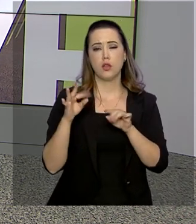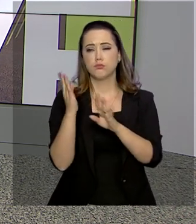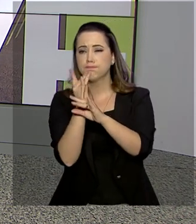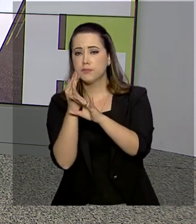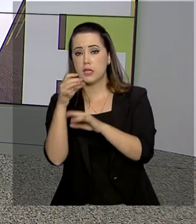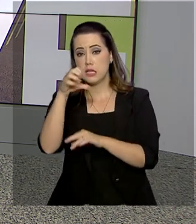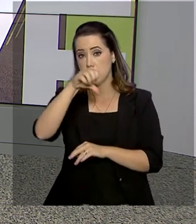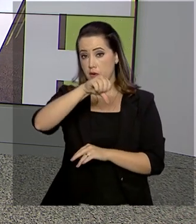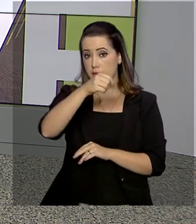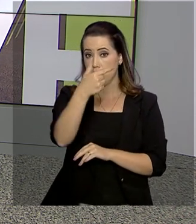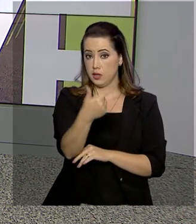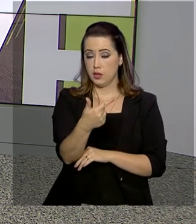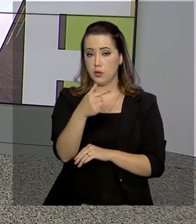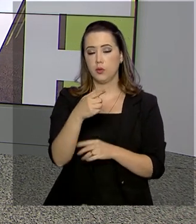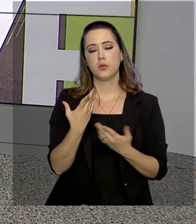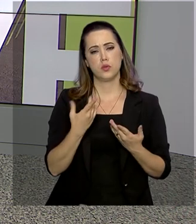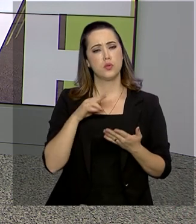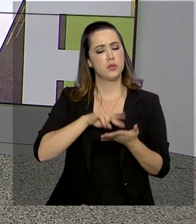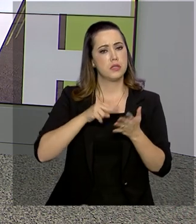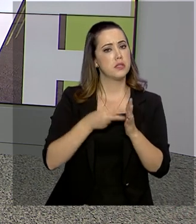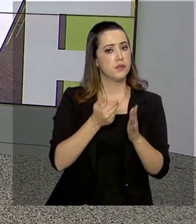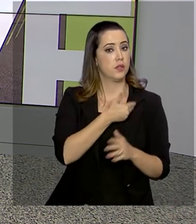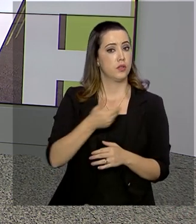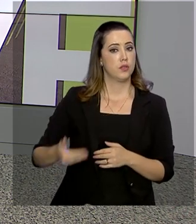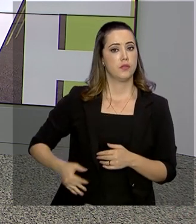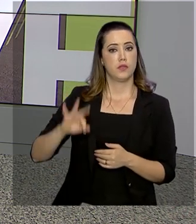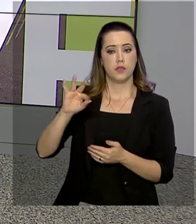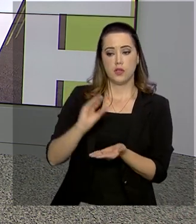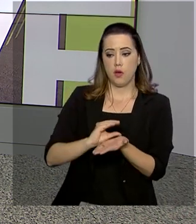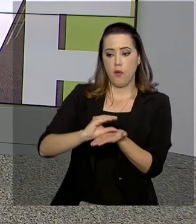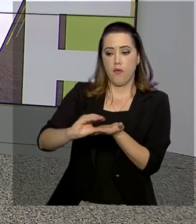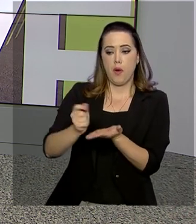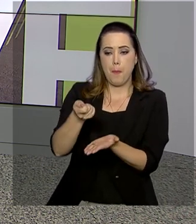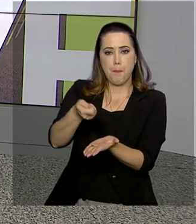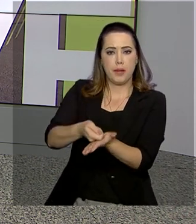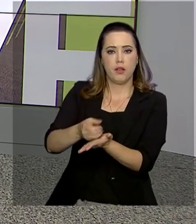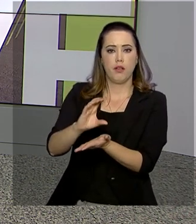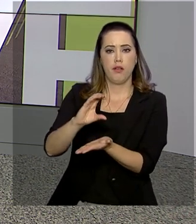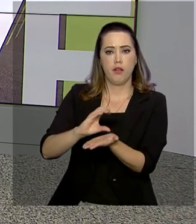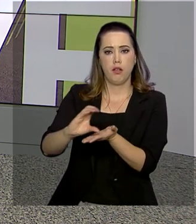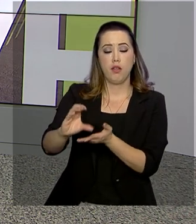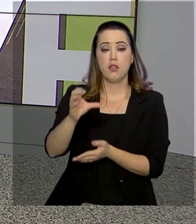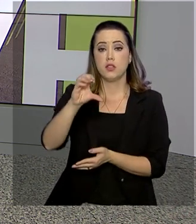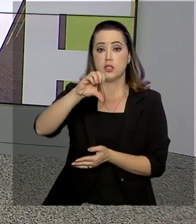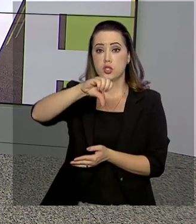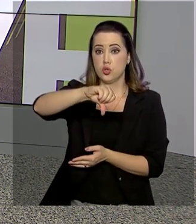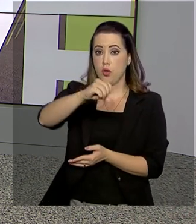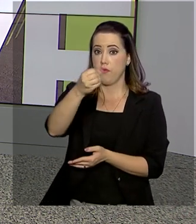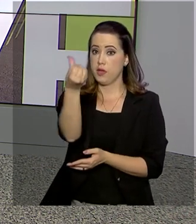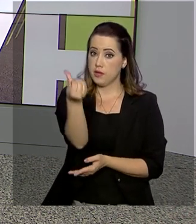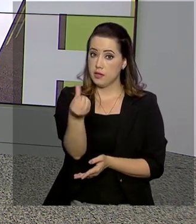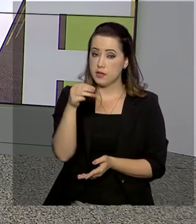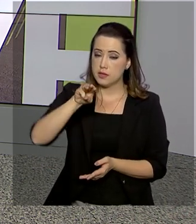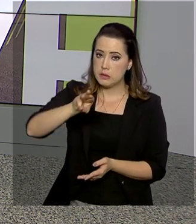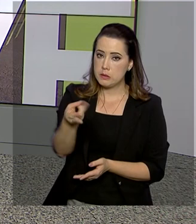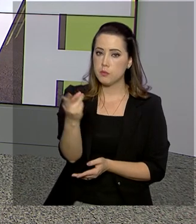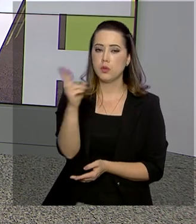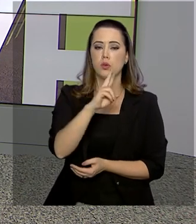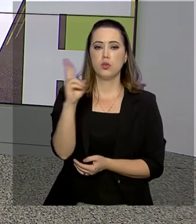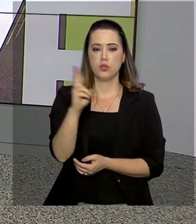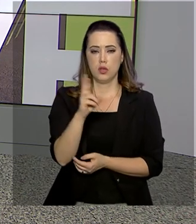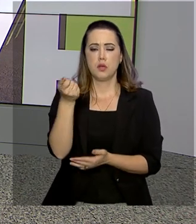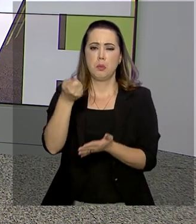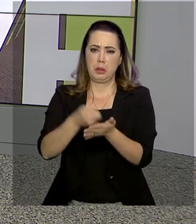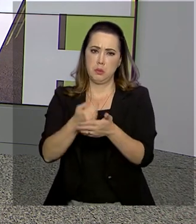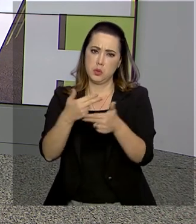todo, governo federal vai repassar para essas cidades um suplemento de 96 milhões de reais para custeio ainda